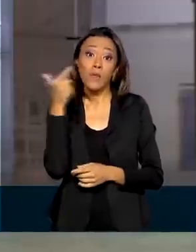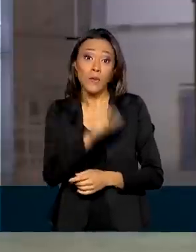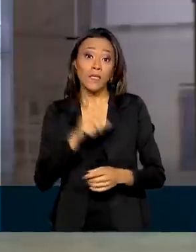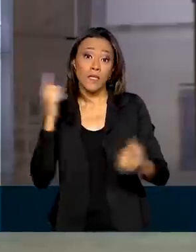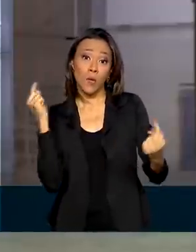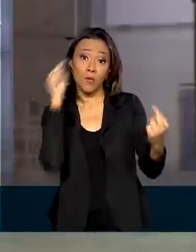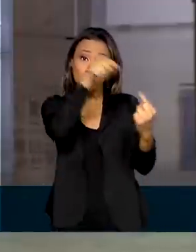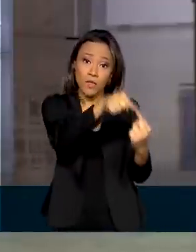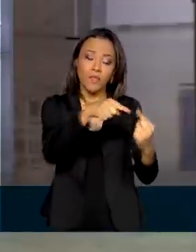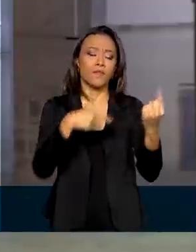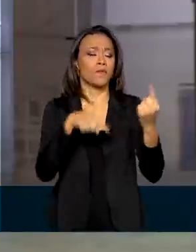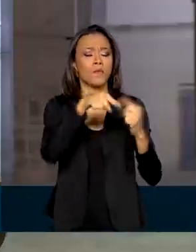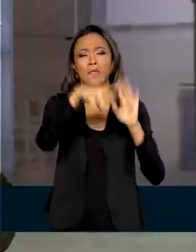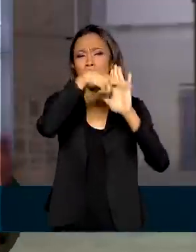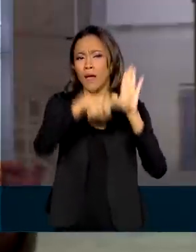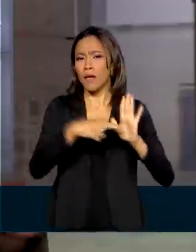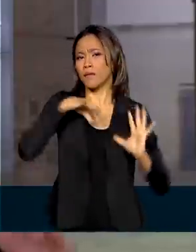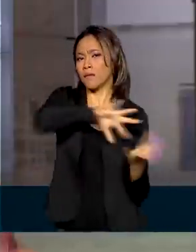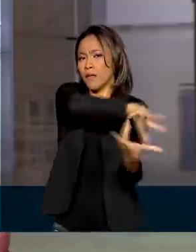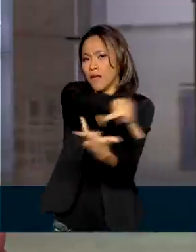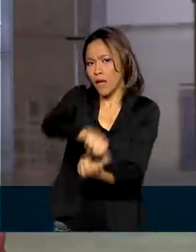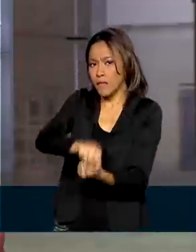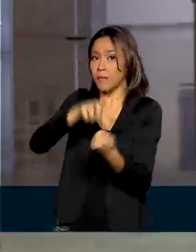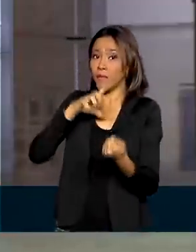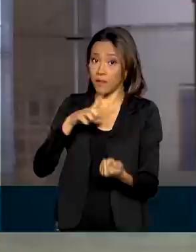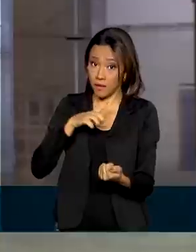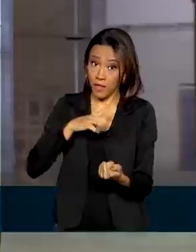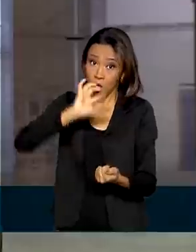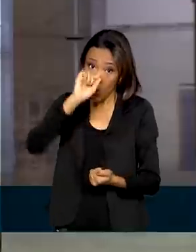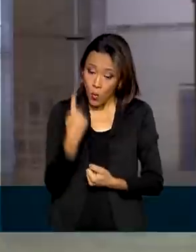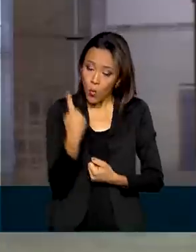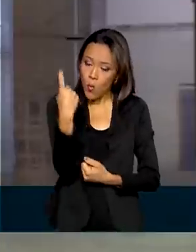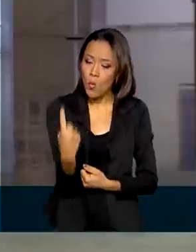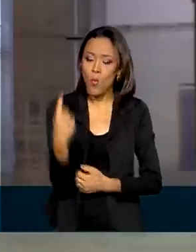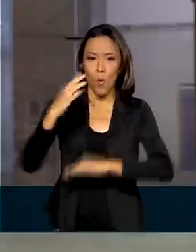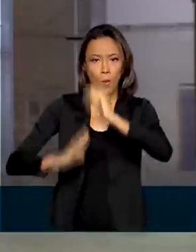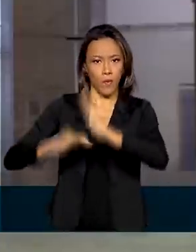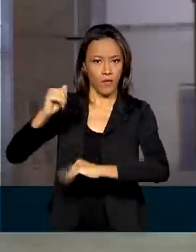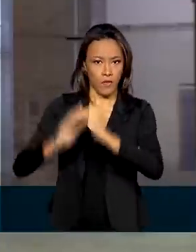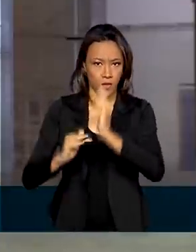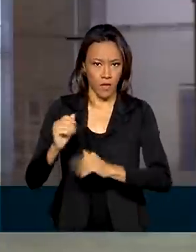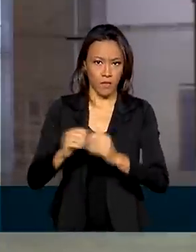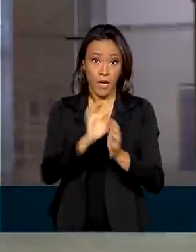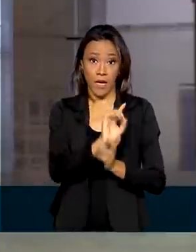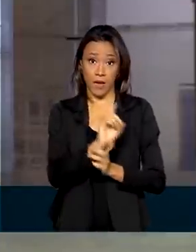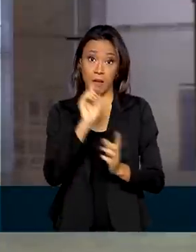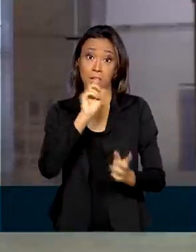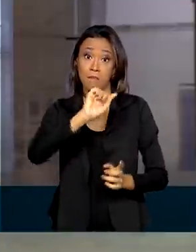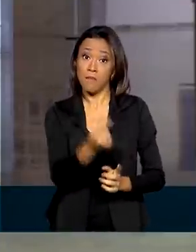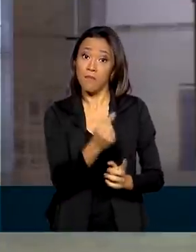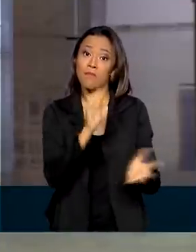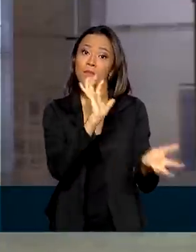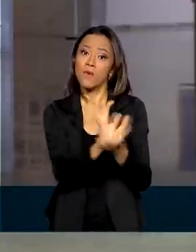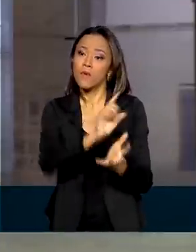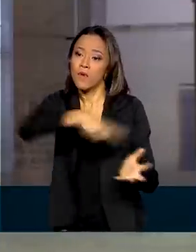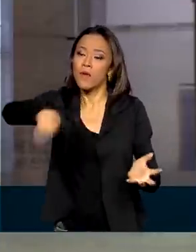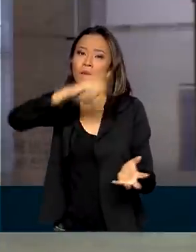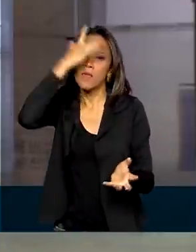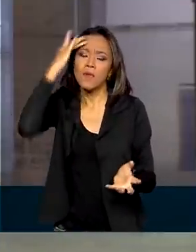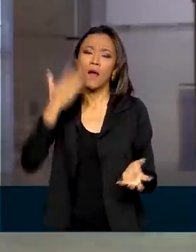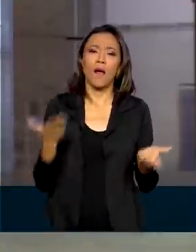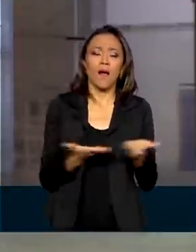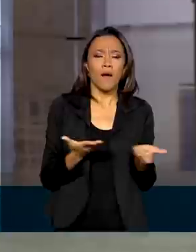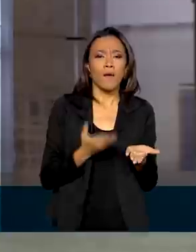ter um epidemiologista para cada 200 mil habitantes. Já a Vigilância Sentinela de Síndromes Respiratórias vai buscar